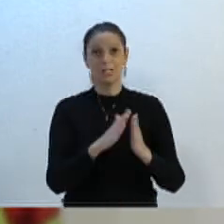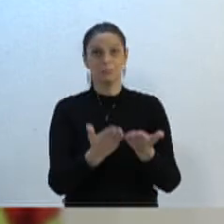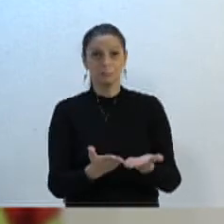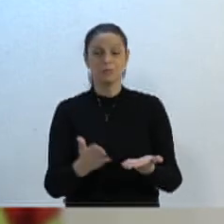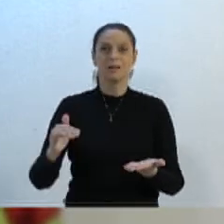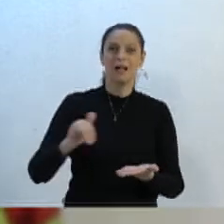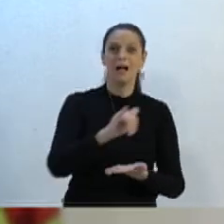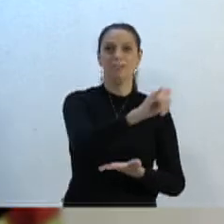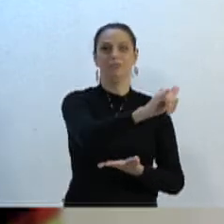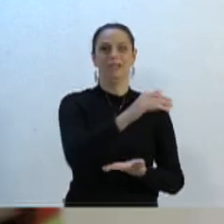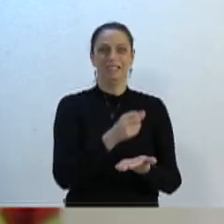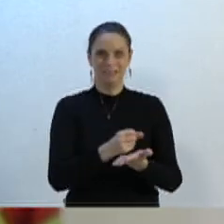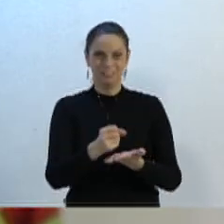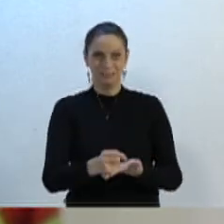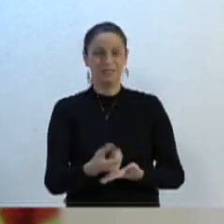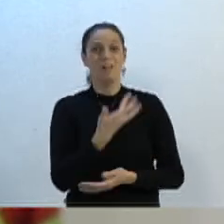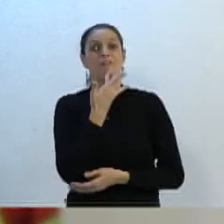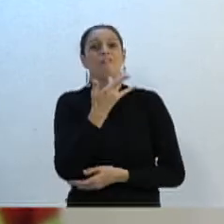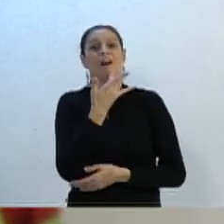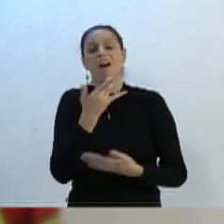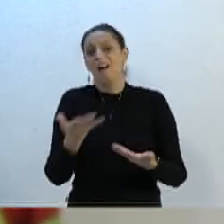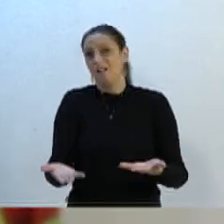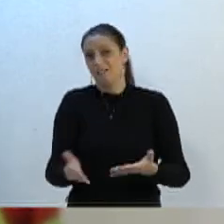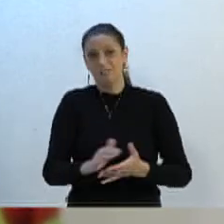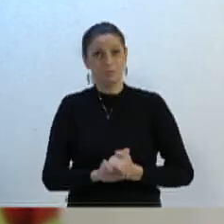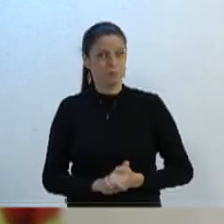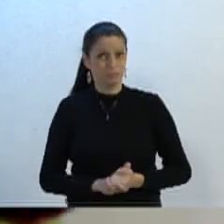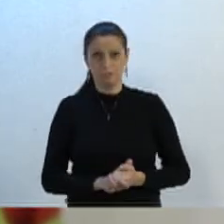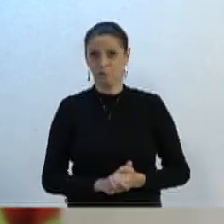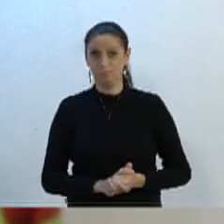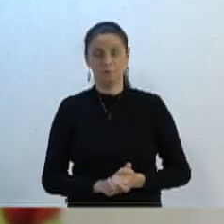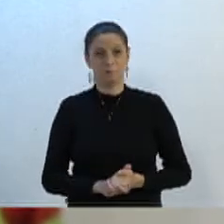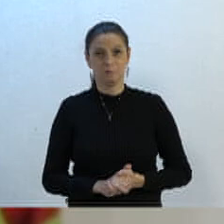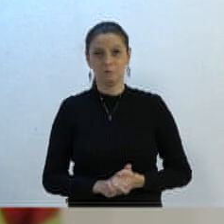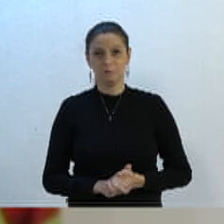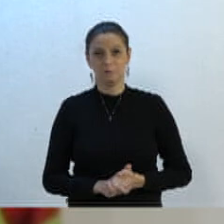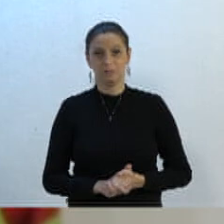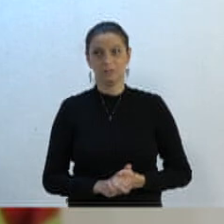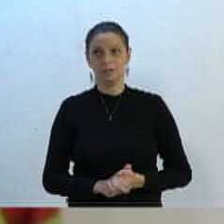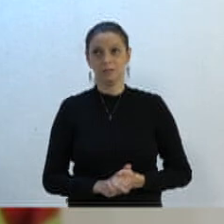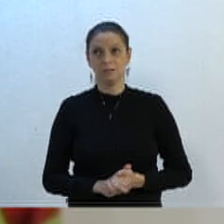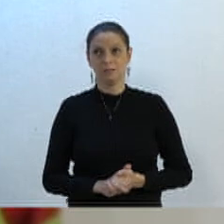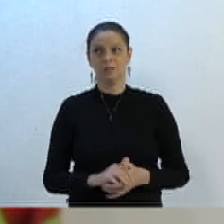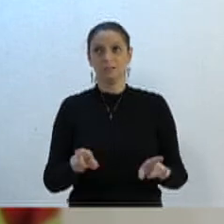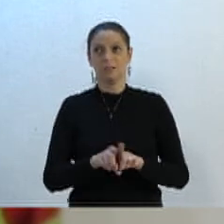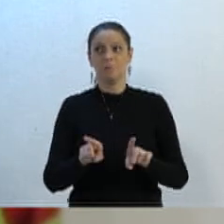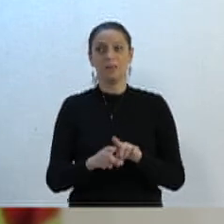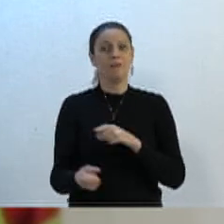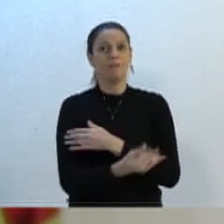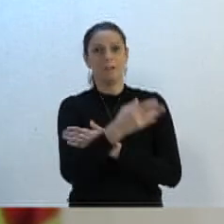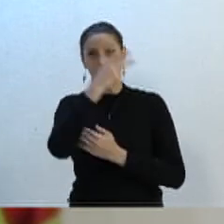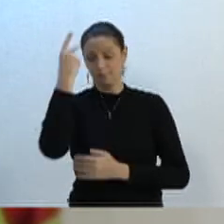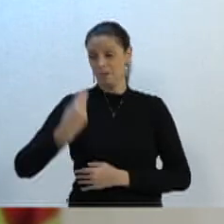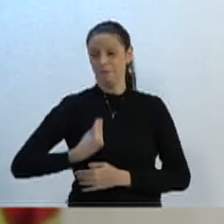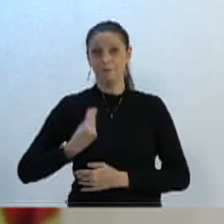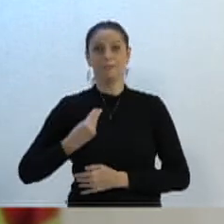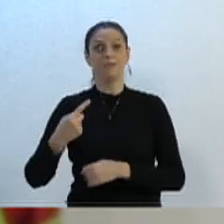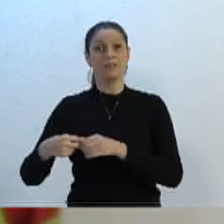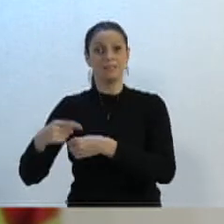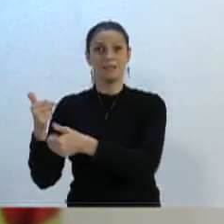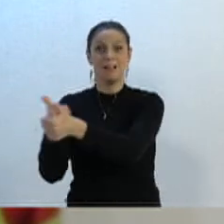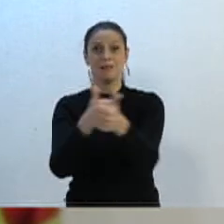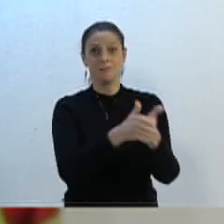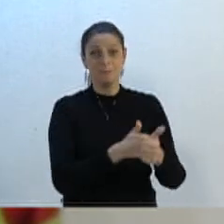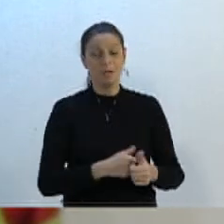passaportes, enfim, facilitação de uma ampla gama de pessoas que ali vivem no Vale do Itajaí